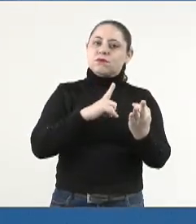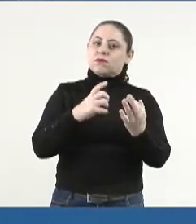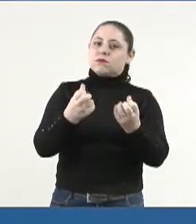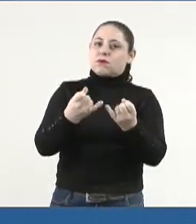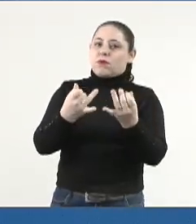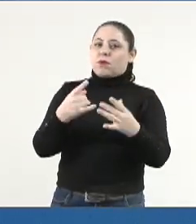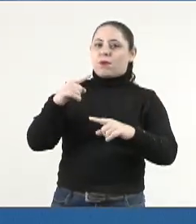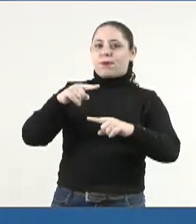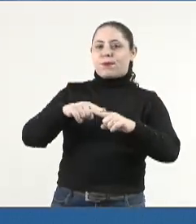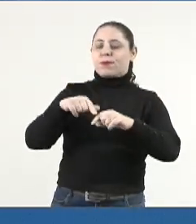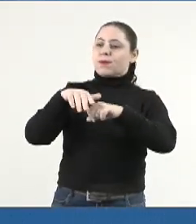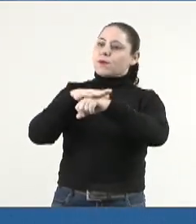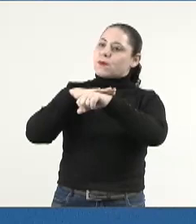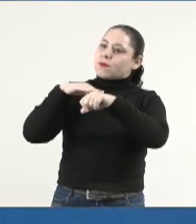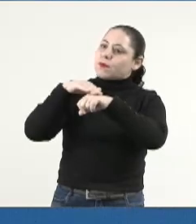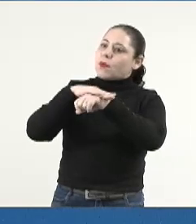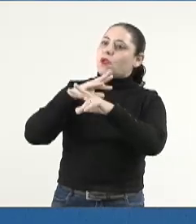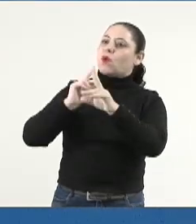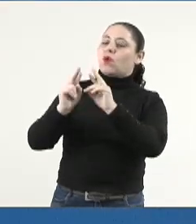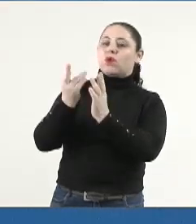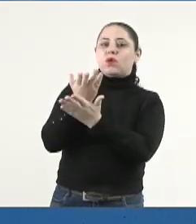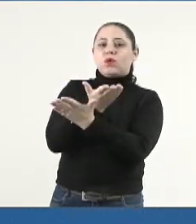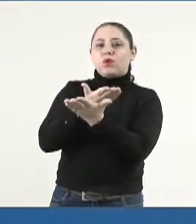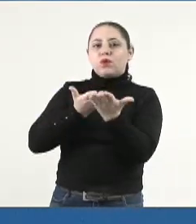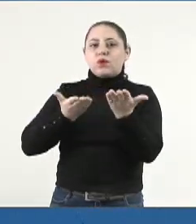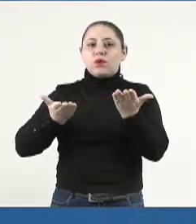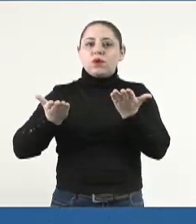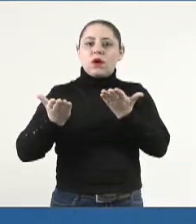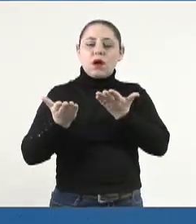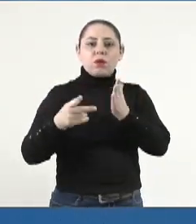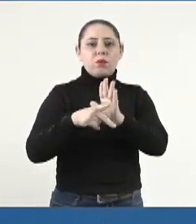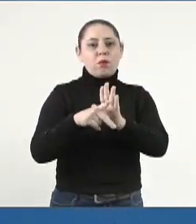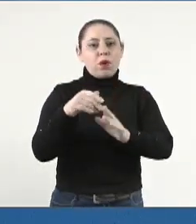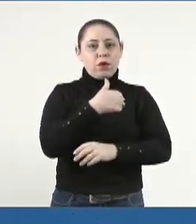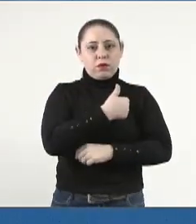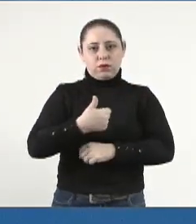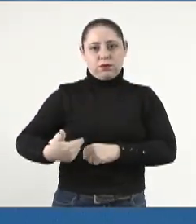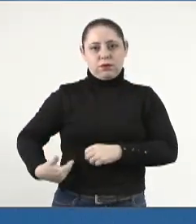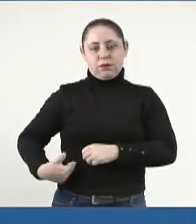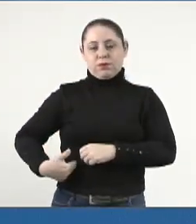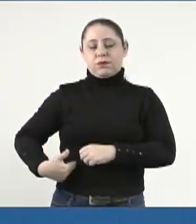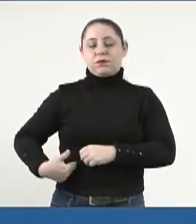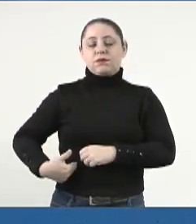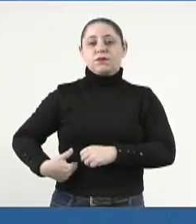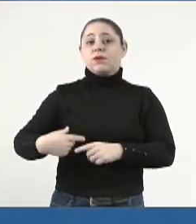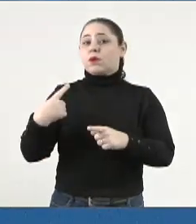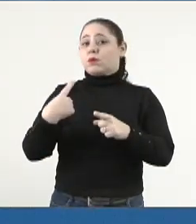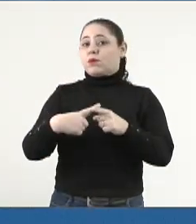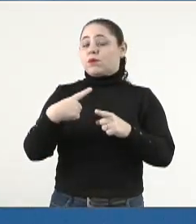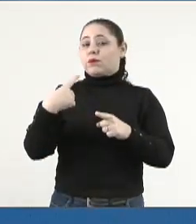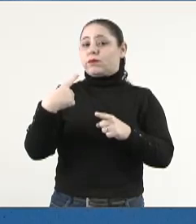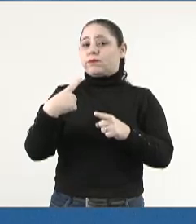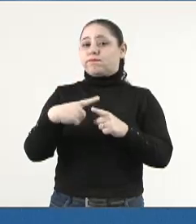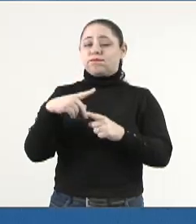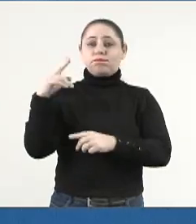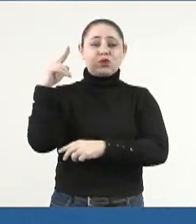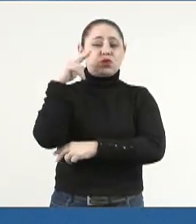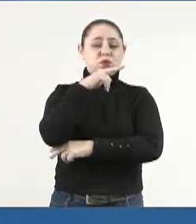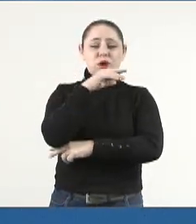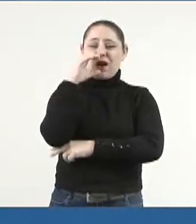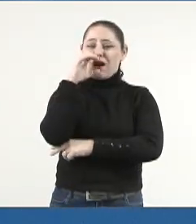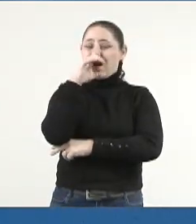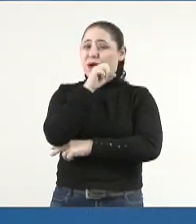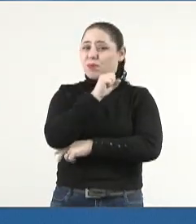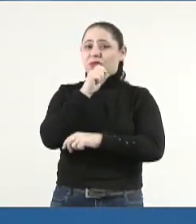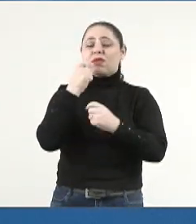motivo de conversação e de negociação com o governador, dada a urgência que se